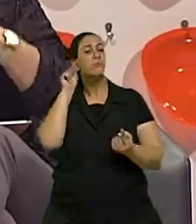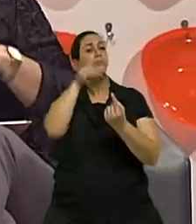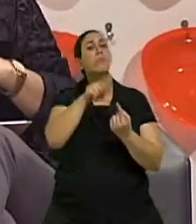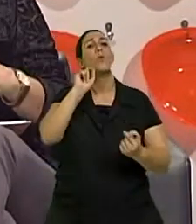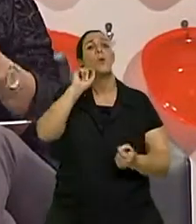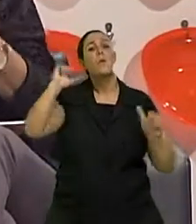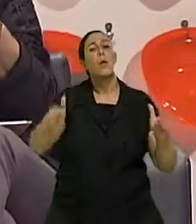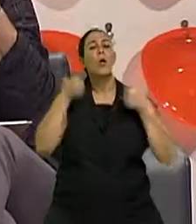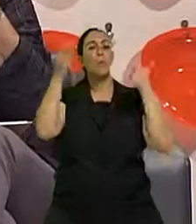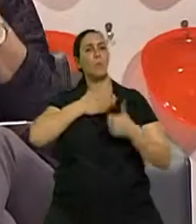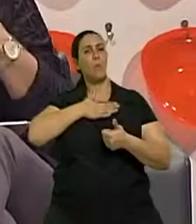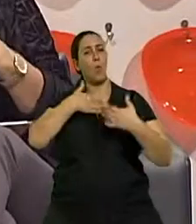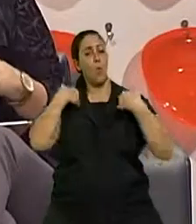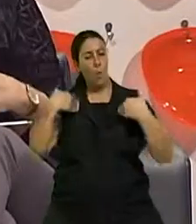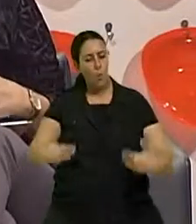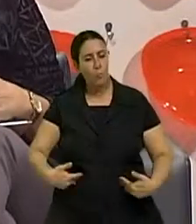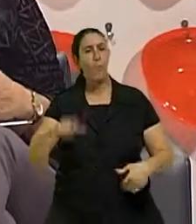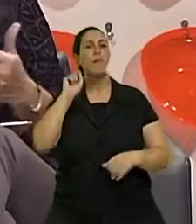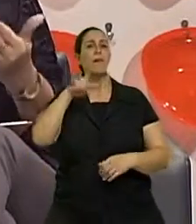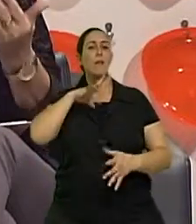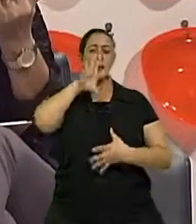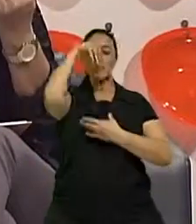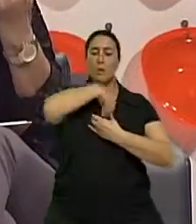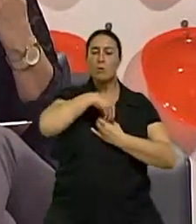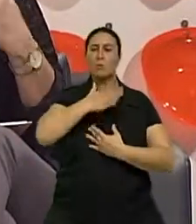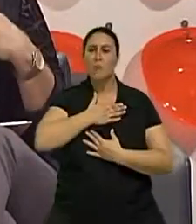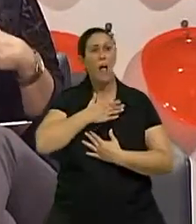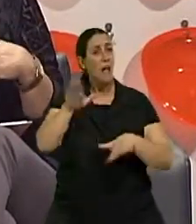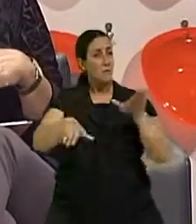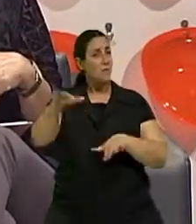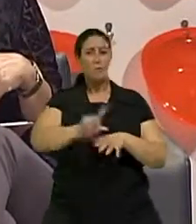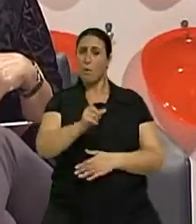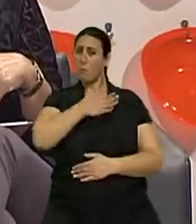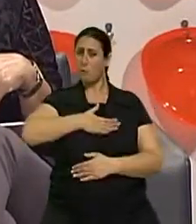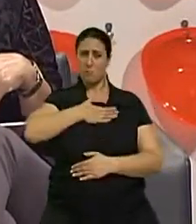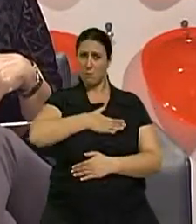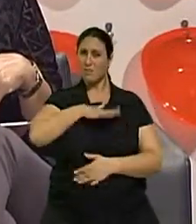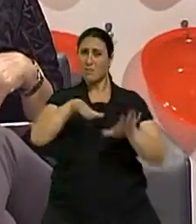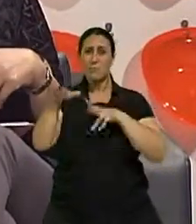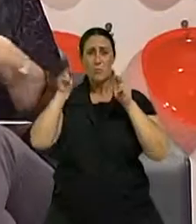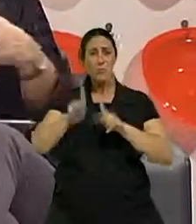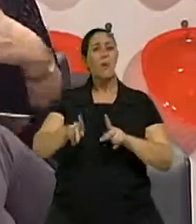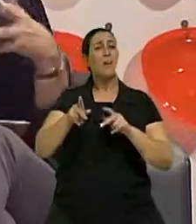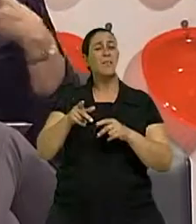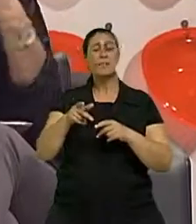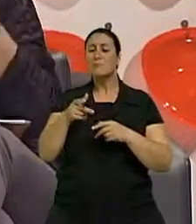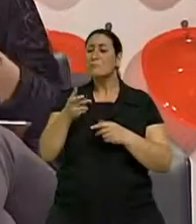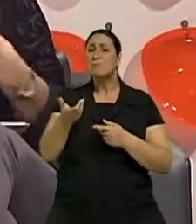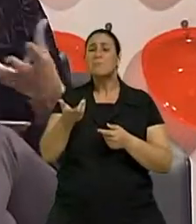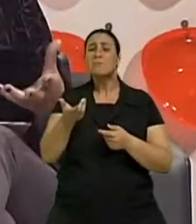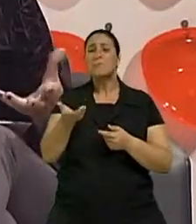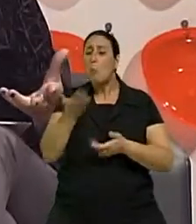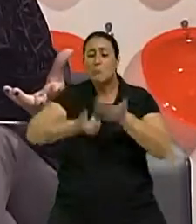do meu organismo, o que eu estou ingerindo. Às vezes não é nem prazeroso que a pessoa ingere, né? Não. É tão rápido